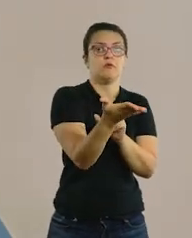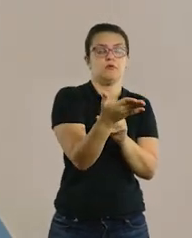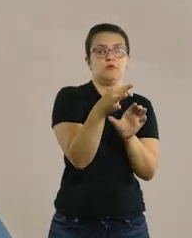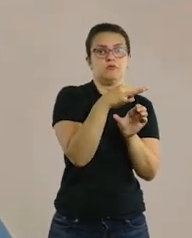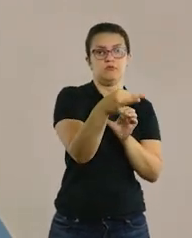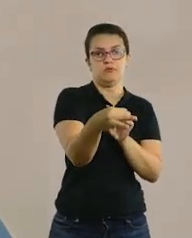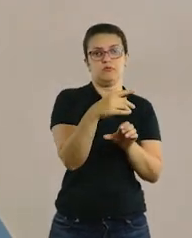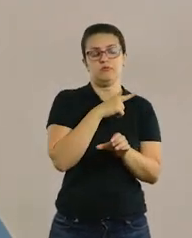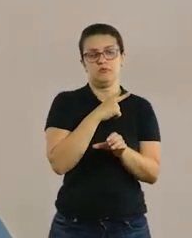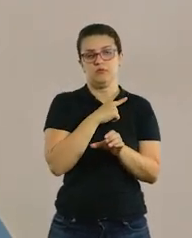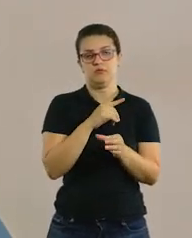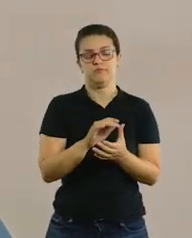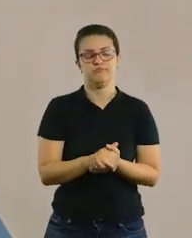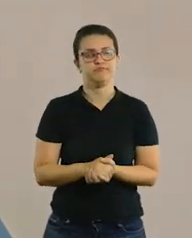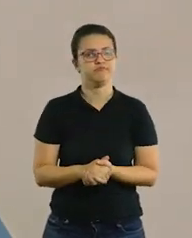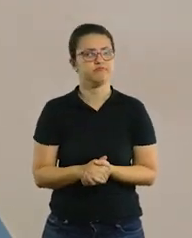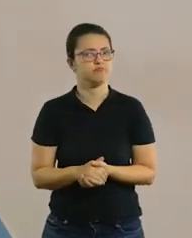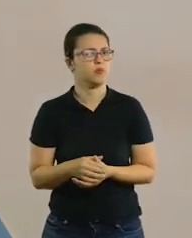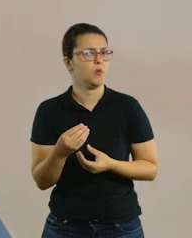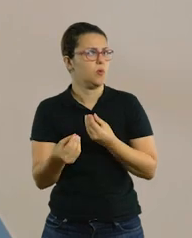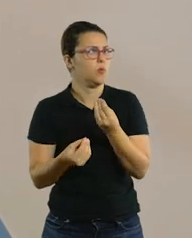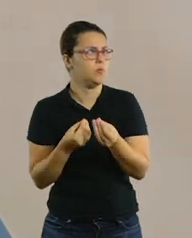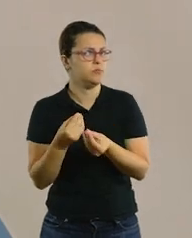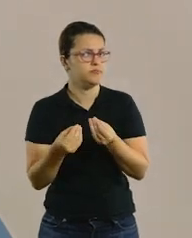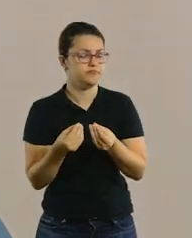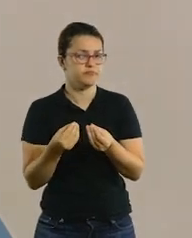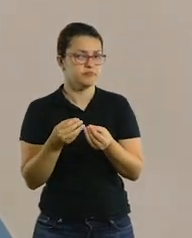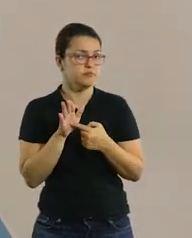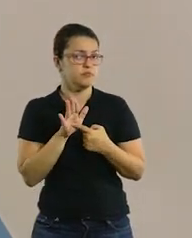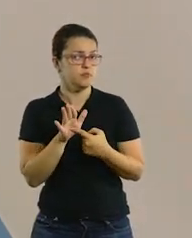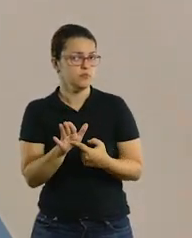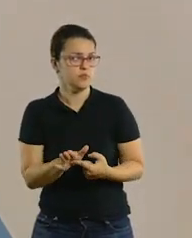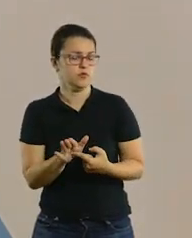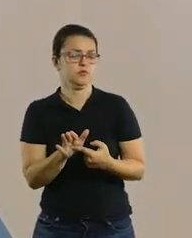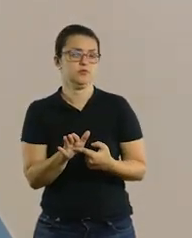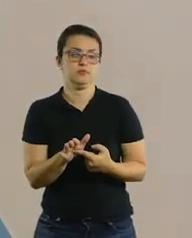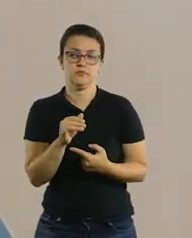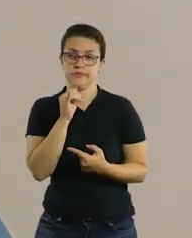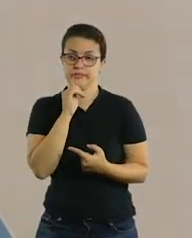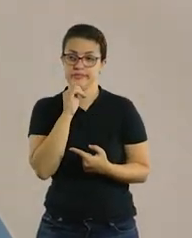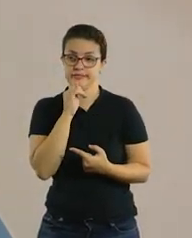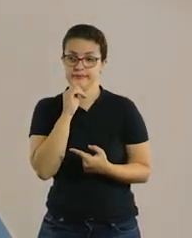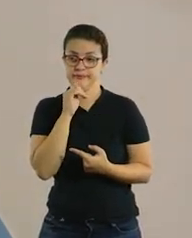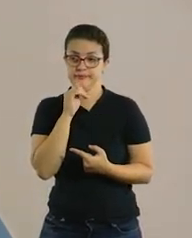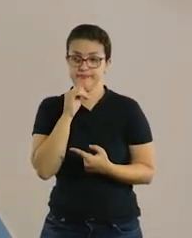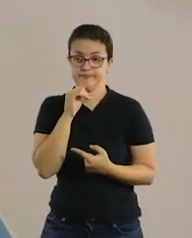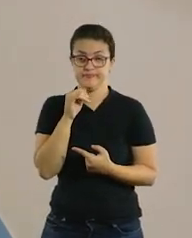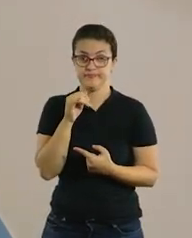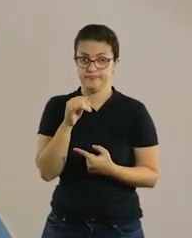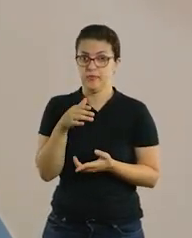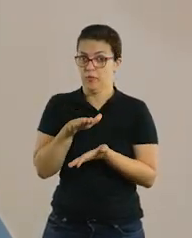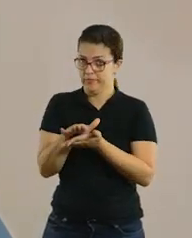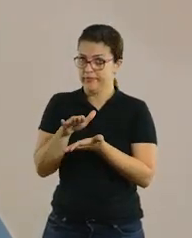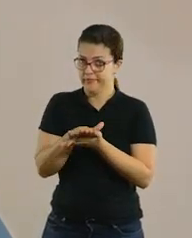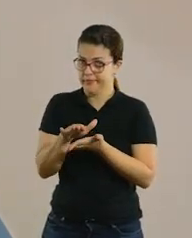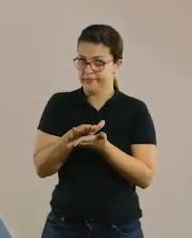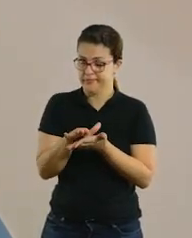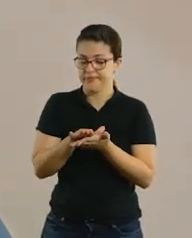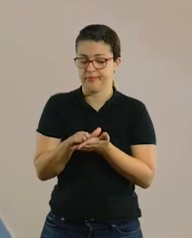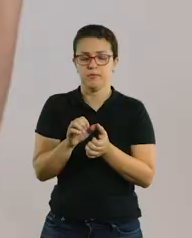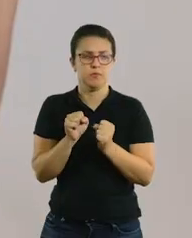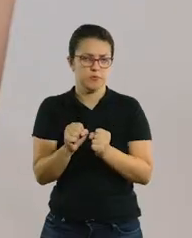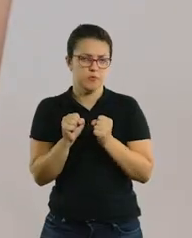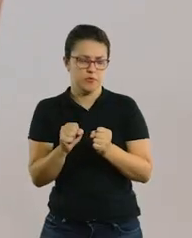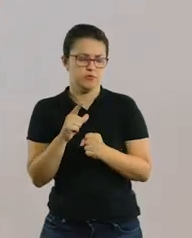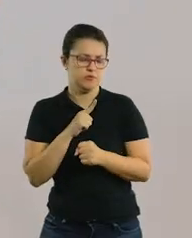materiais eu uso fora do estojo. Então, a ideia é o seguinte. Apresente o objeto à criança, por exemplo. Aqui, eu imprimi,